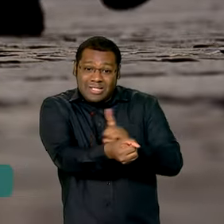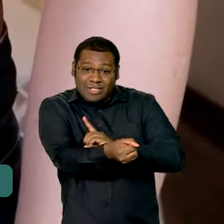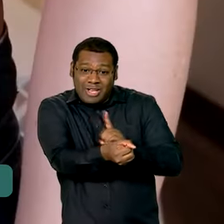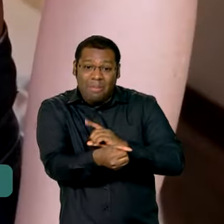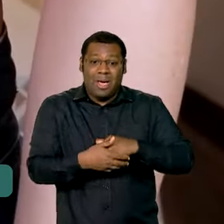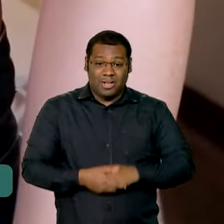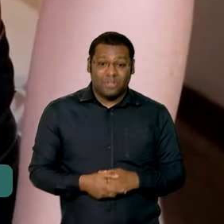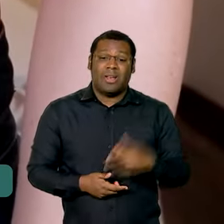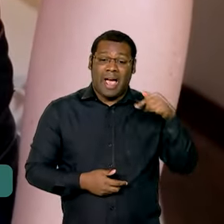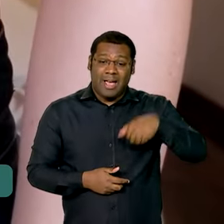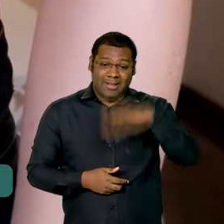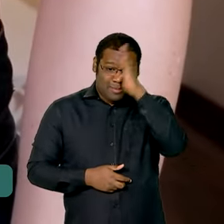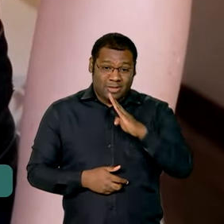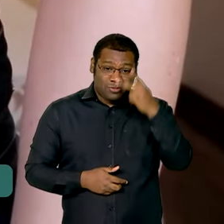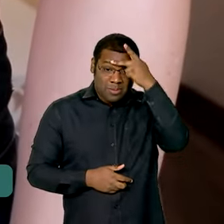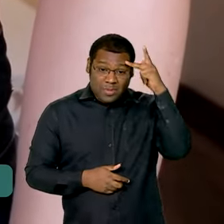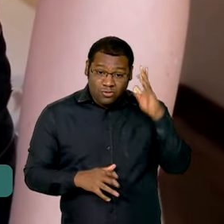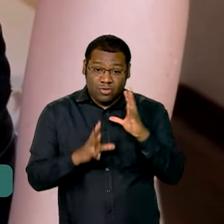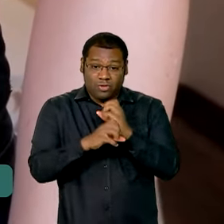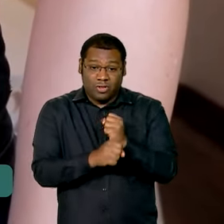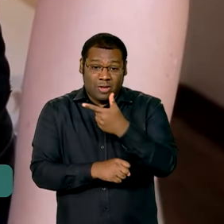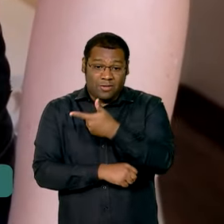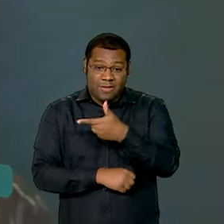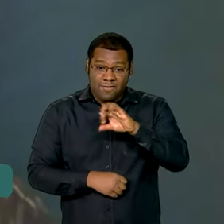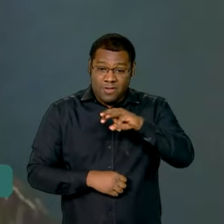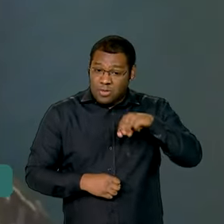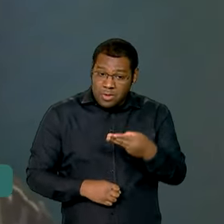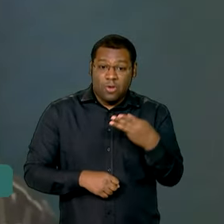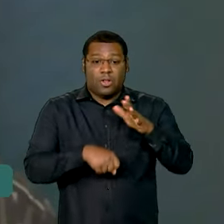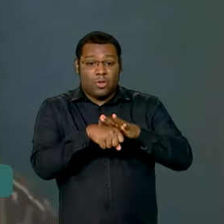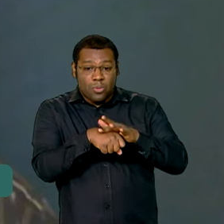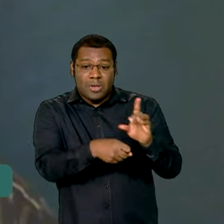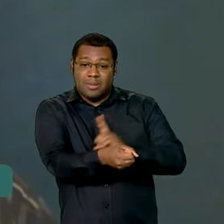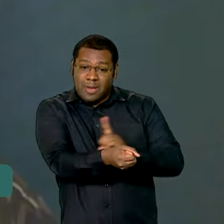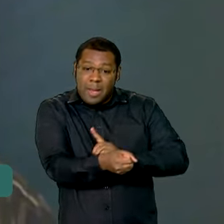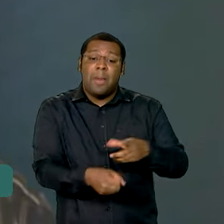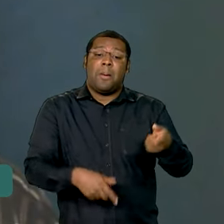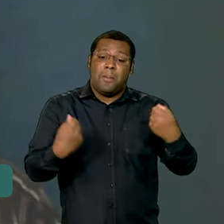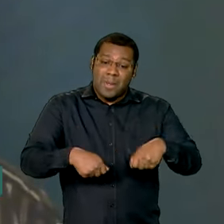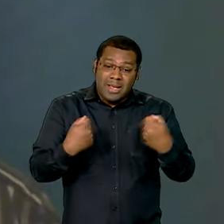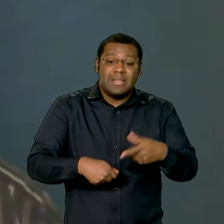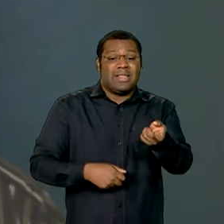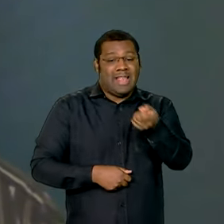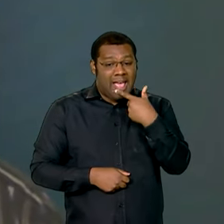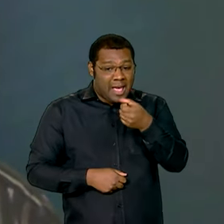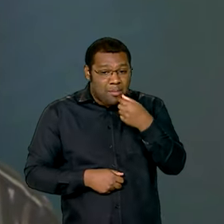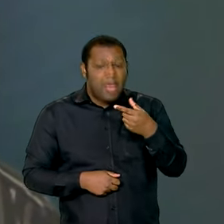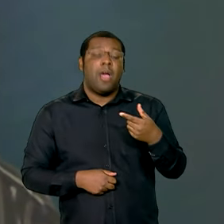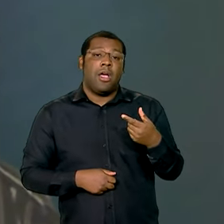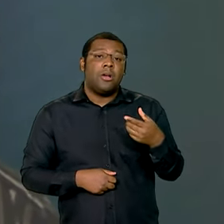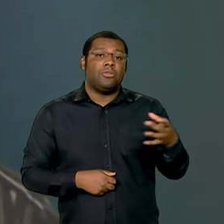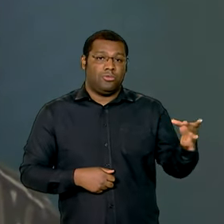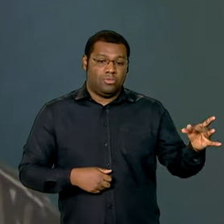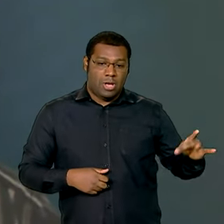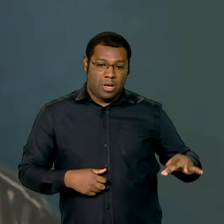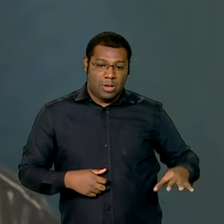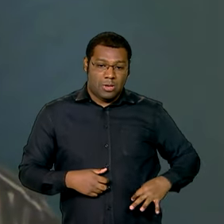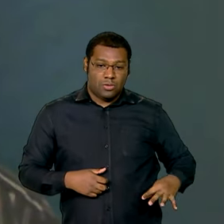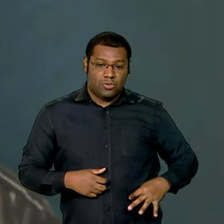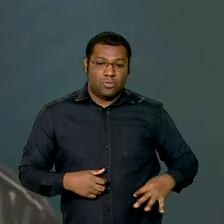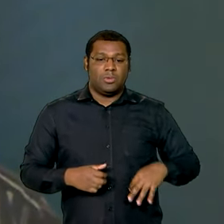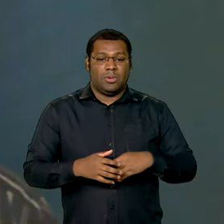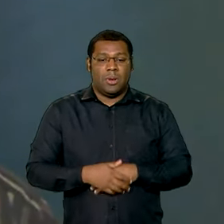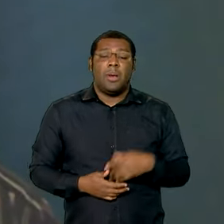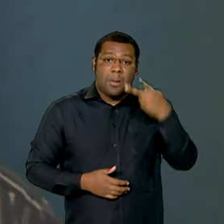país, e muitas precisam do medicamento. Essa pessoa com diabetes tipo 1, obrigatoriamente, precisa